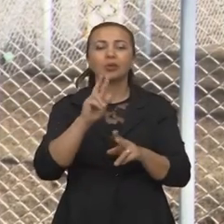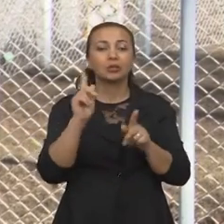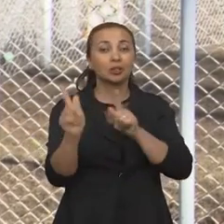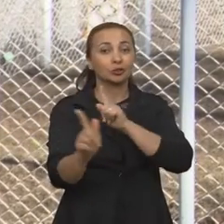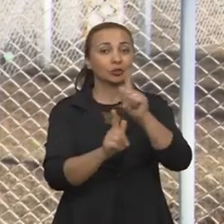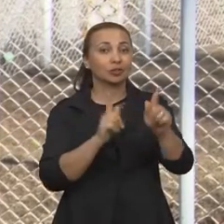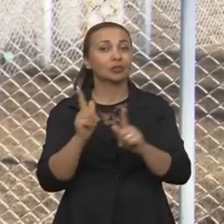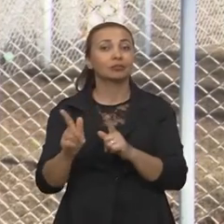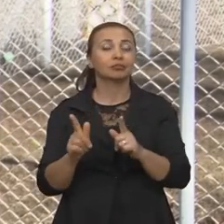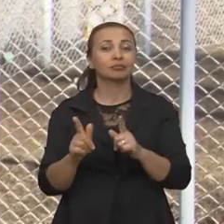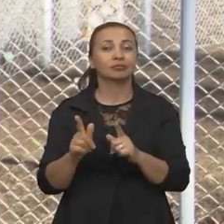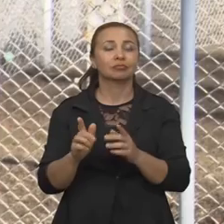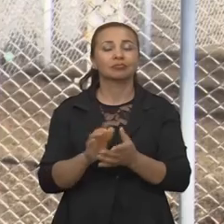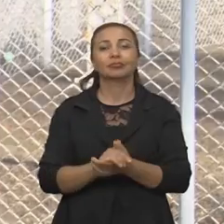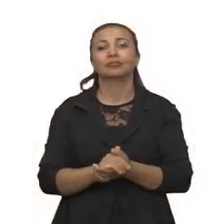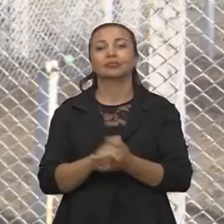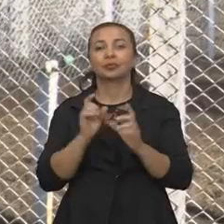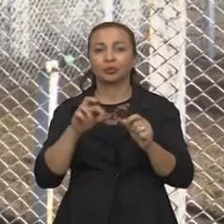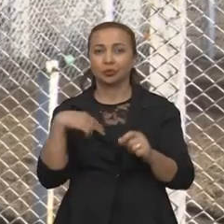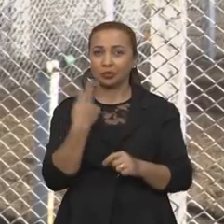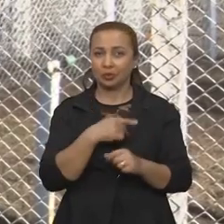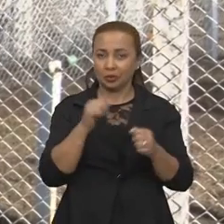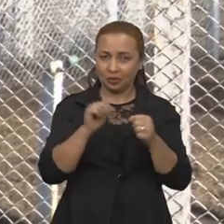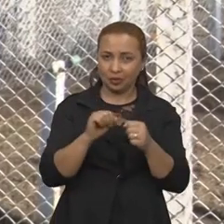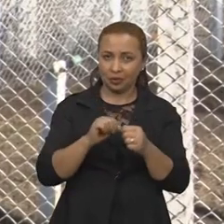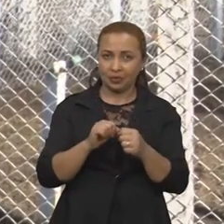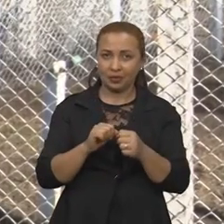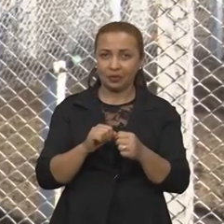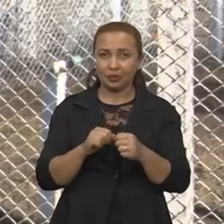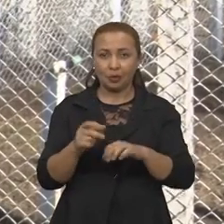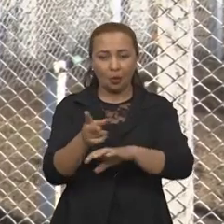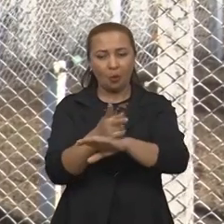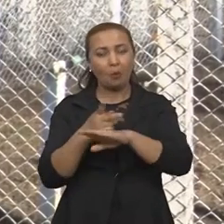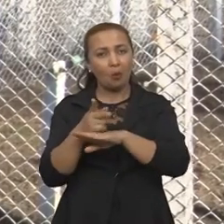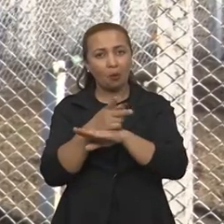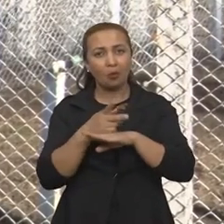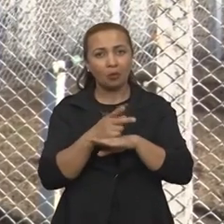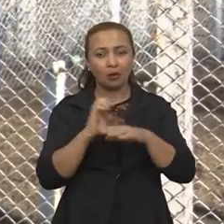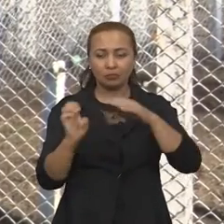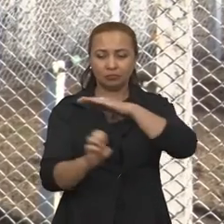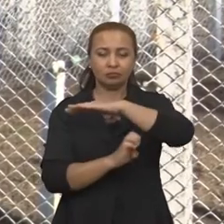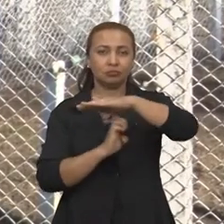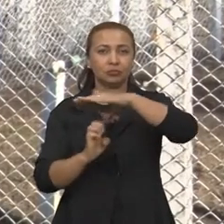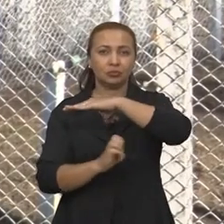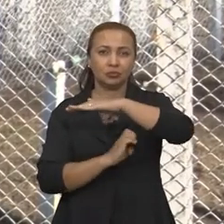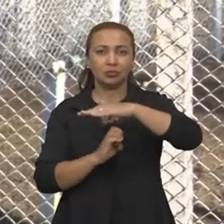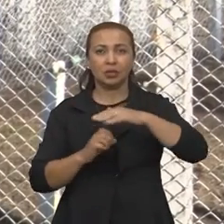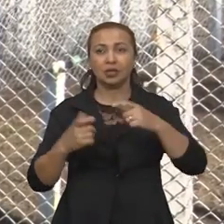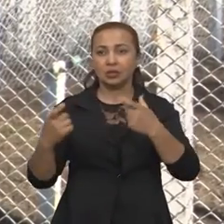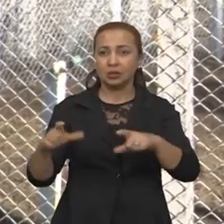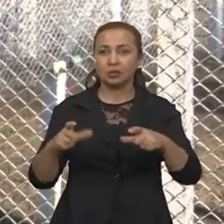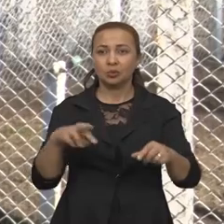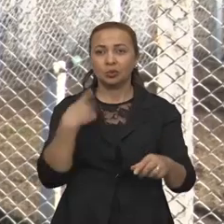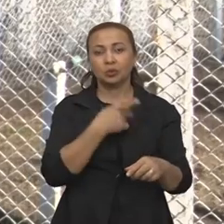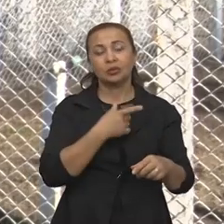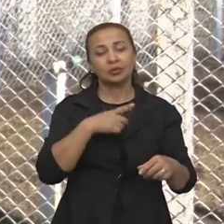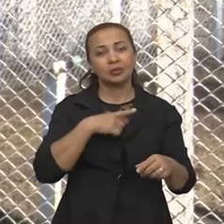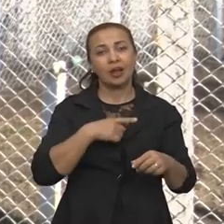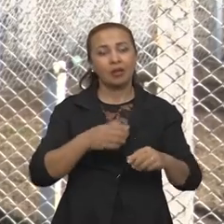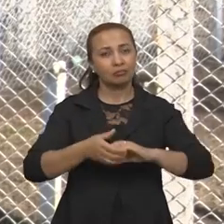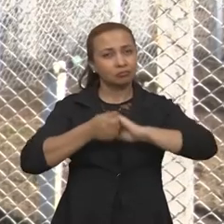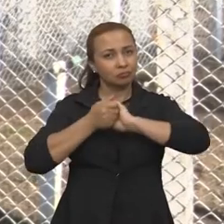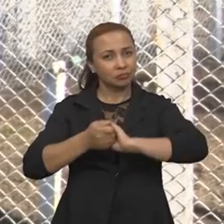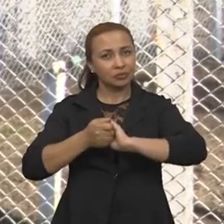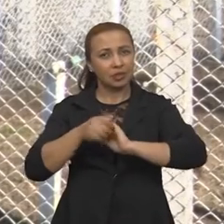generalizada para a questão. O que a gente fez foi procurar uma empresa com a qual nós temos uma boa